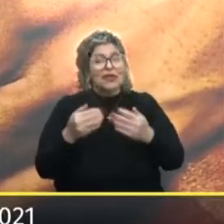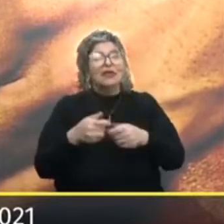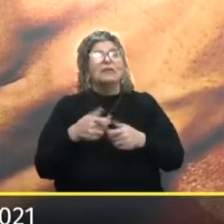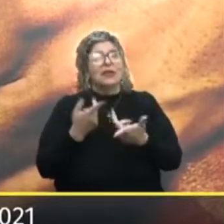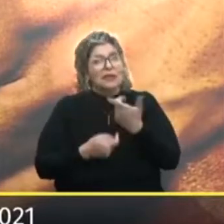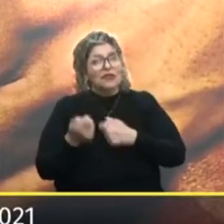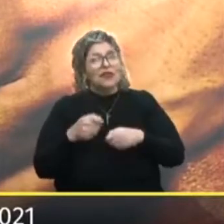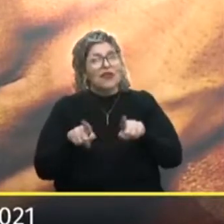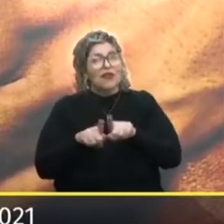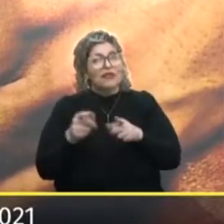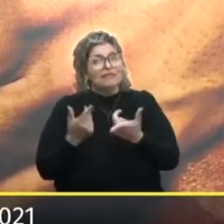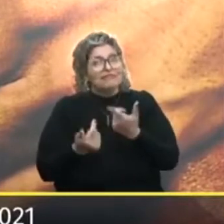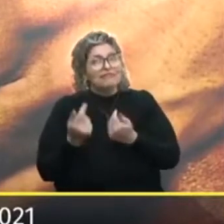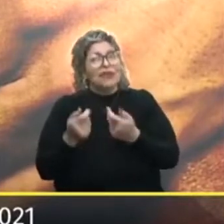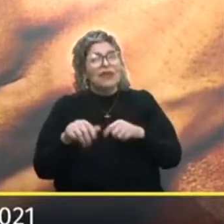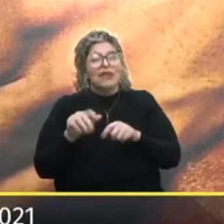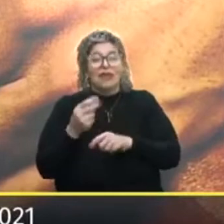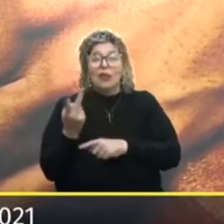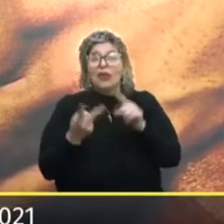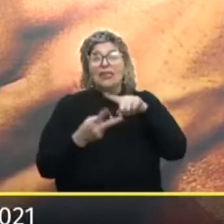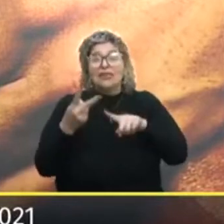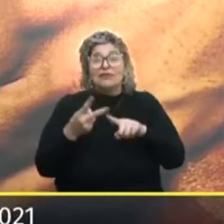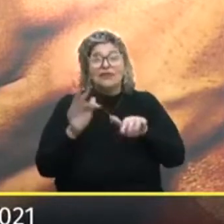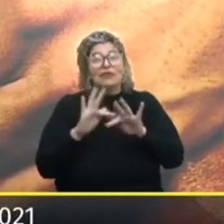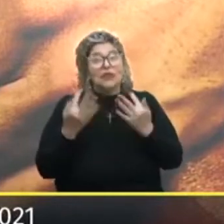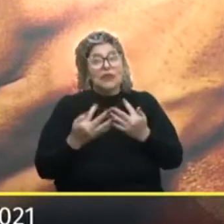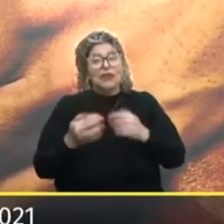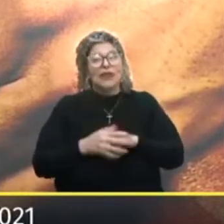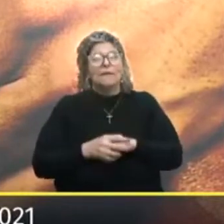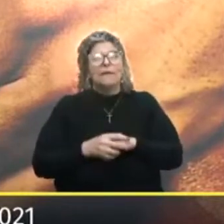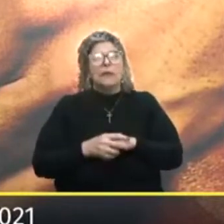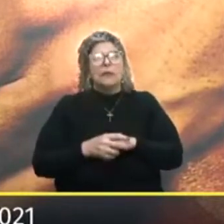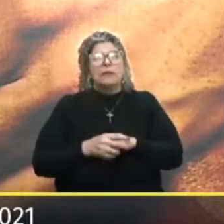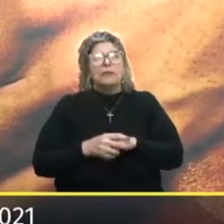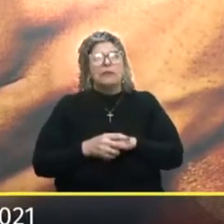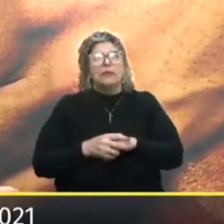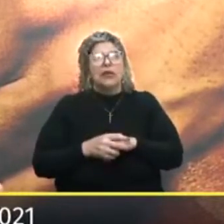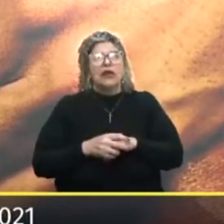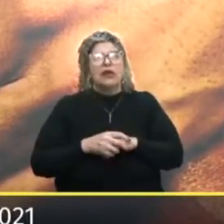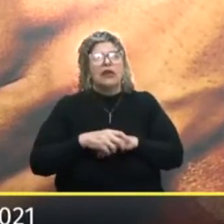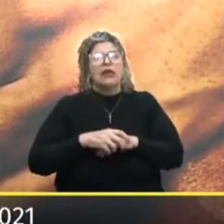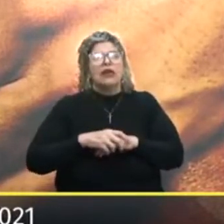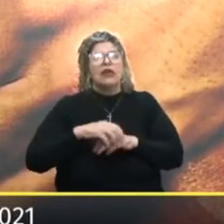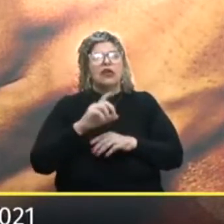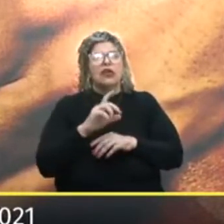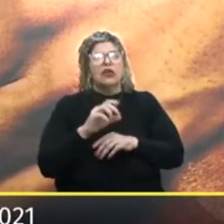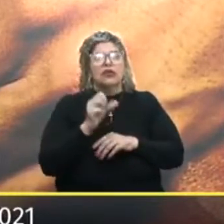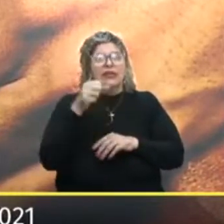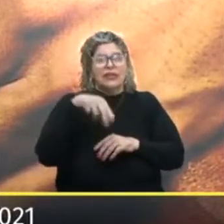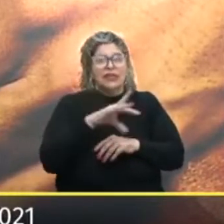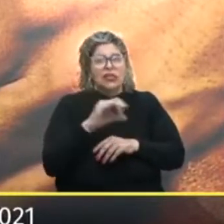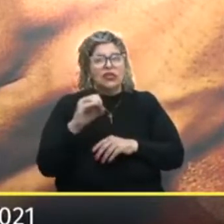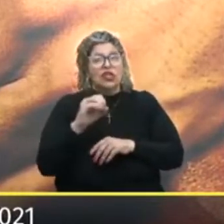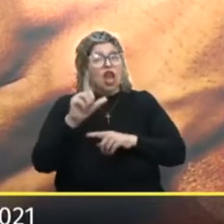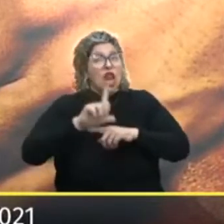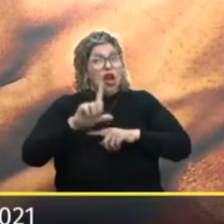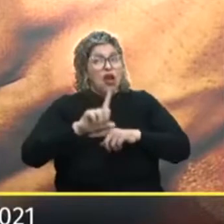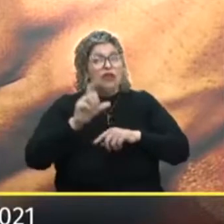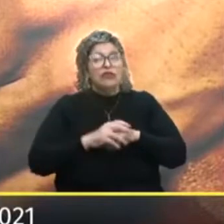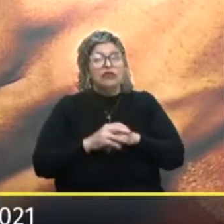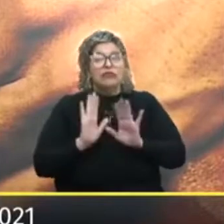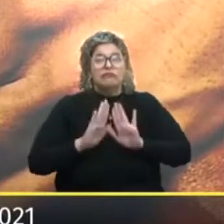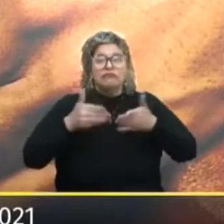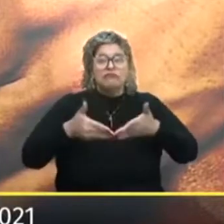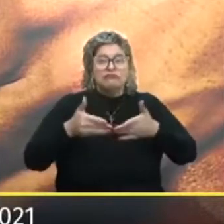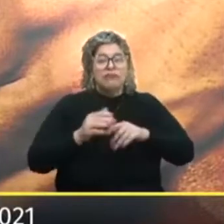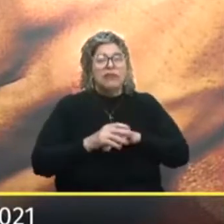De negócio Que é uma segunda Família De negócio O Sindy Lojas Desde o início Da pandemia Se voltou muito